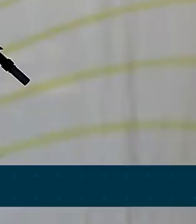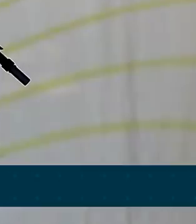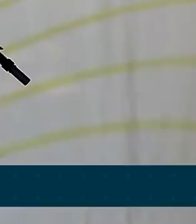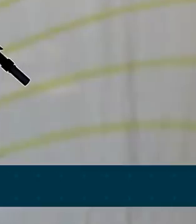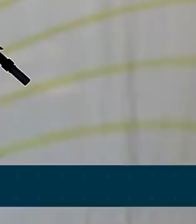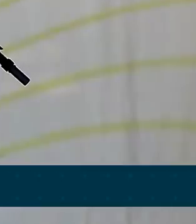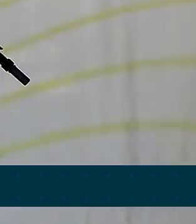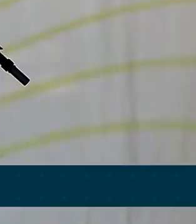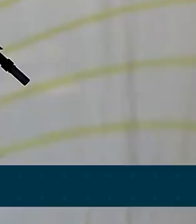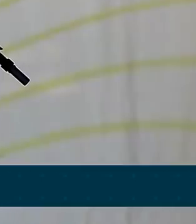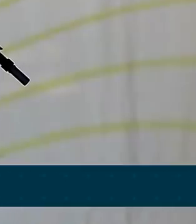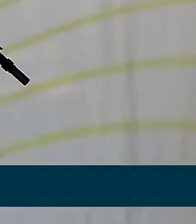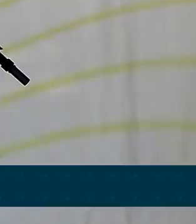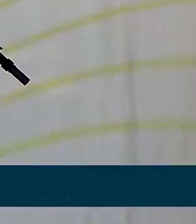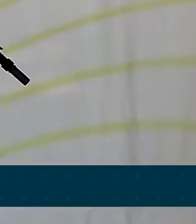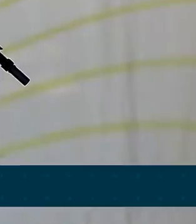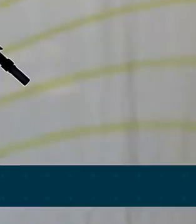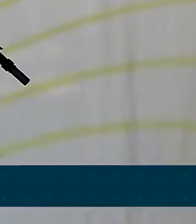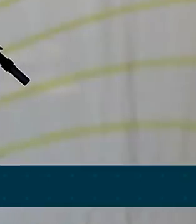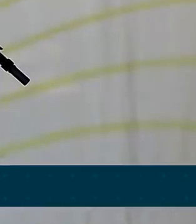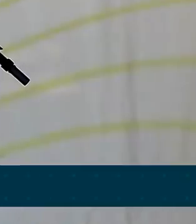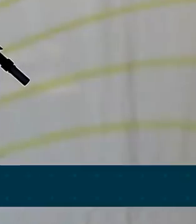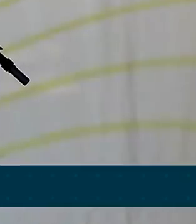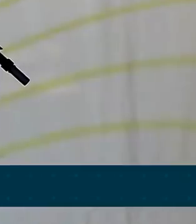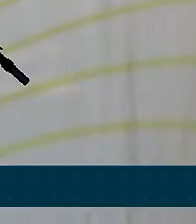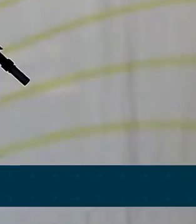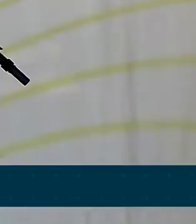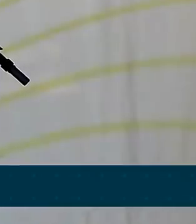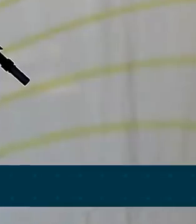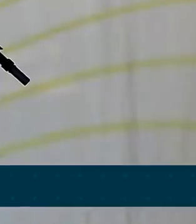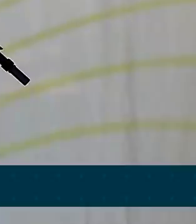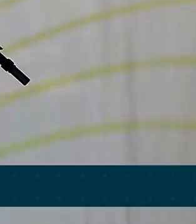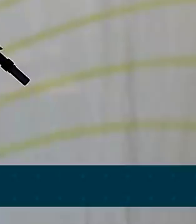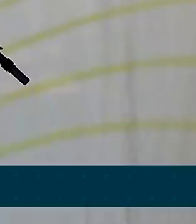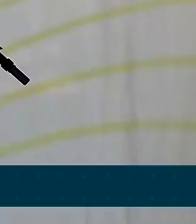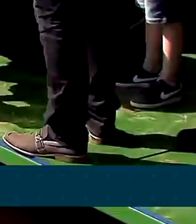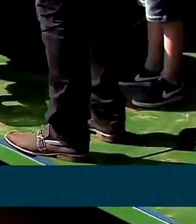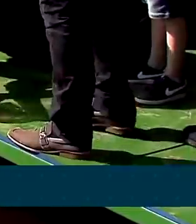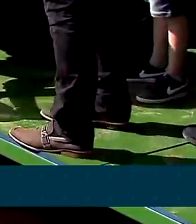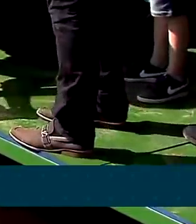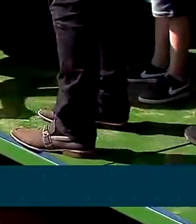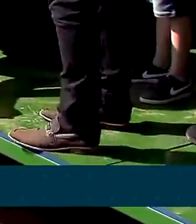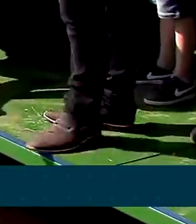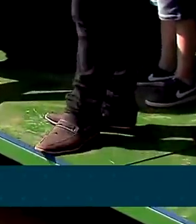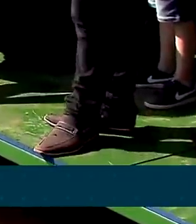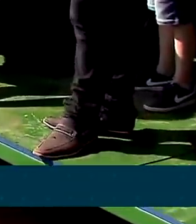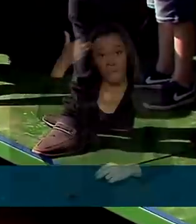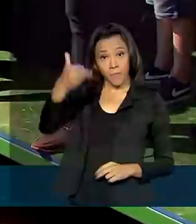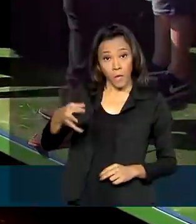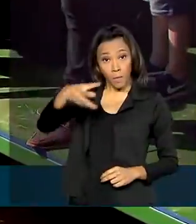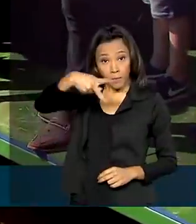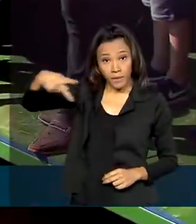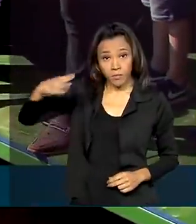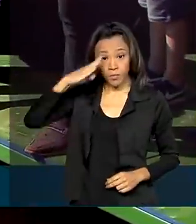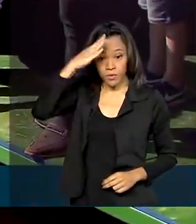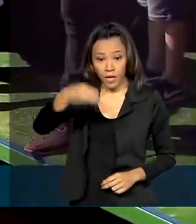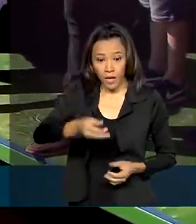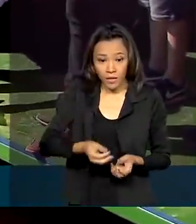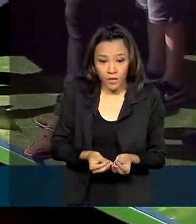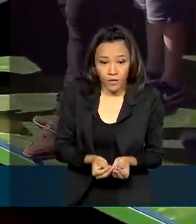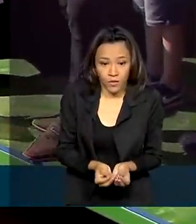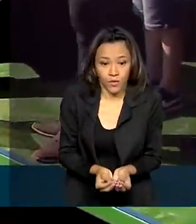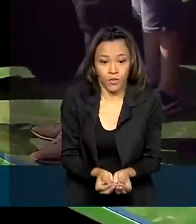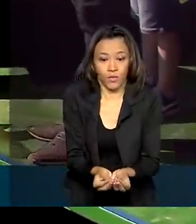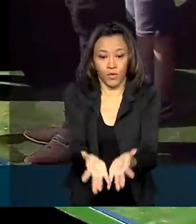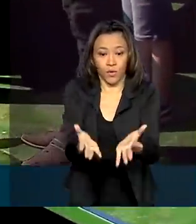de energia. E o nosso Brasil tem nessa área o que os outros países não têm. O presidente jogou ainda a Levinos na